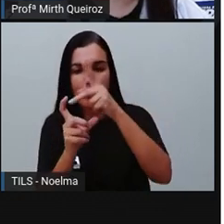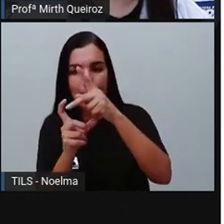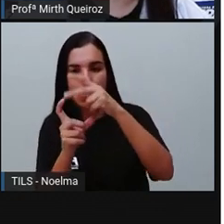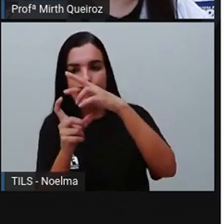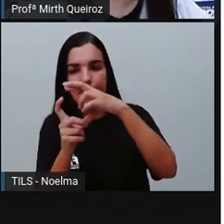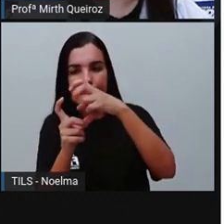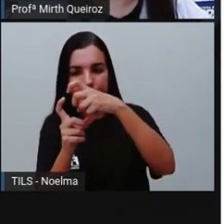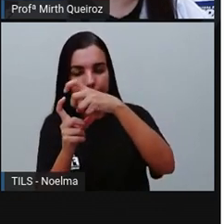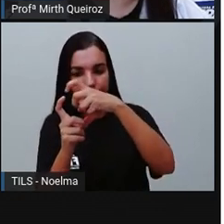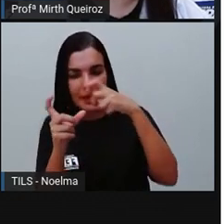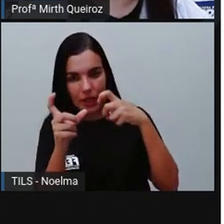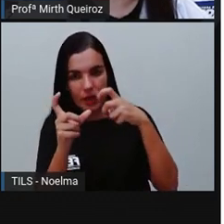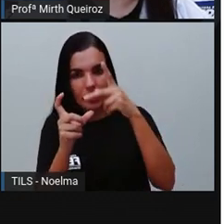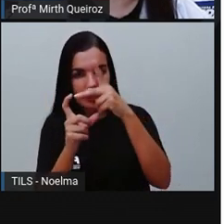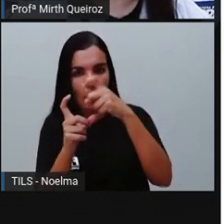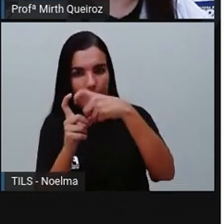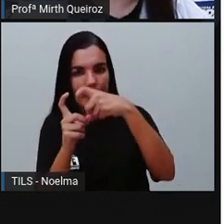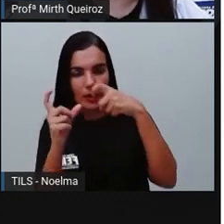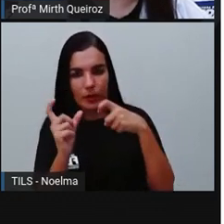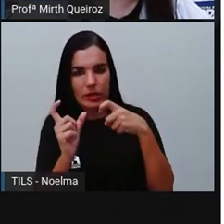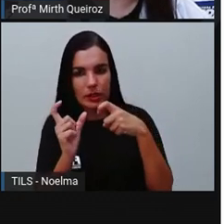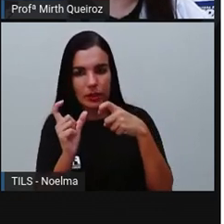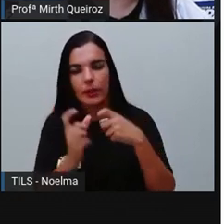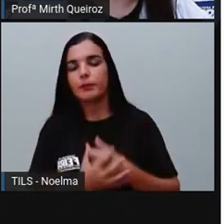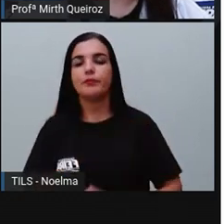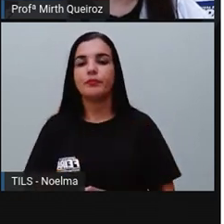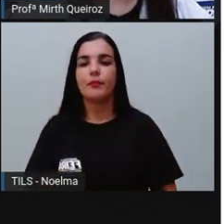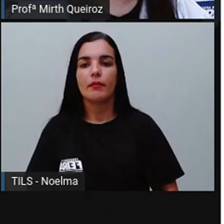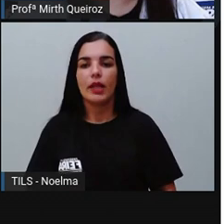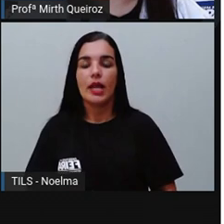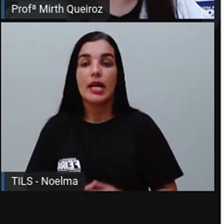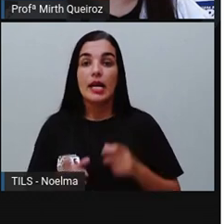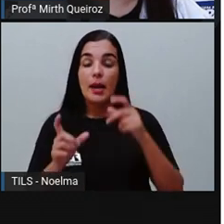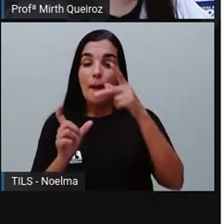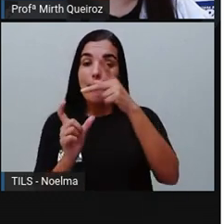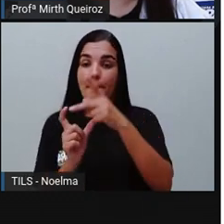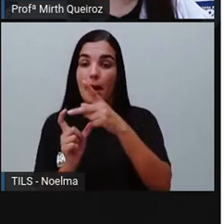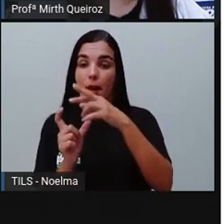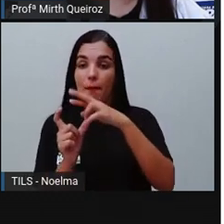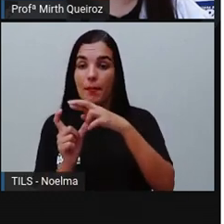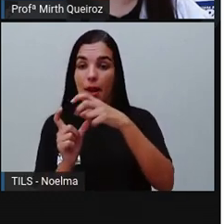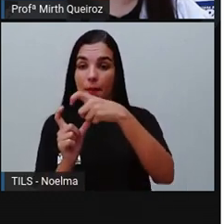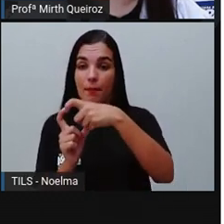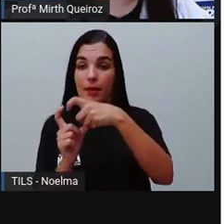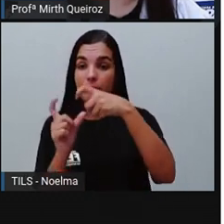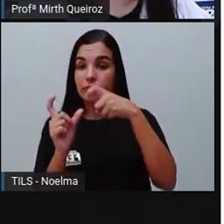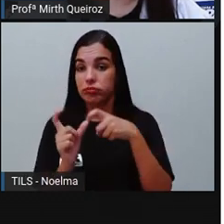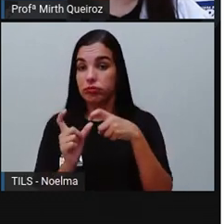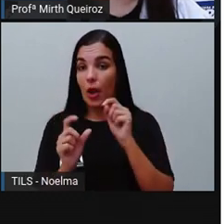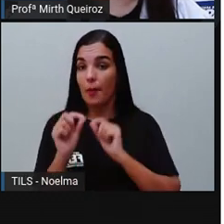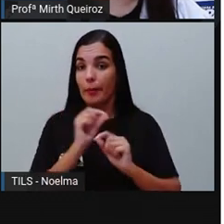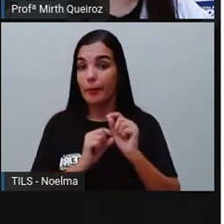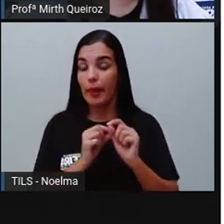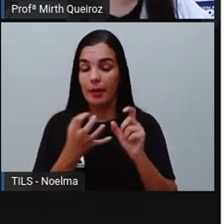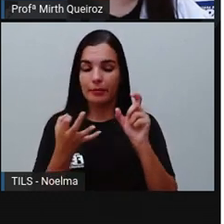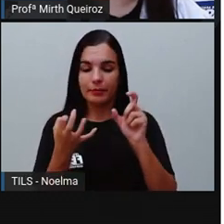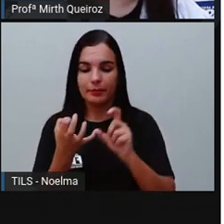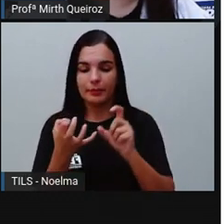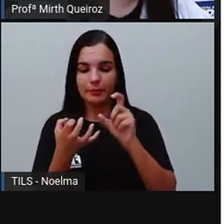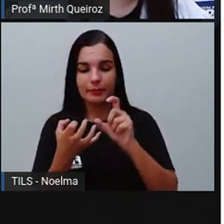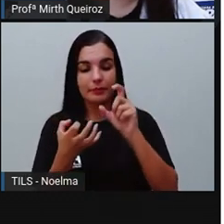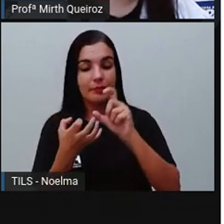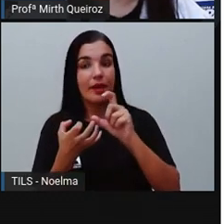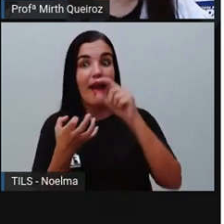a penúltima sílaba, então se trata de uma palavra paroxítona. Pró-paroxítona, a sílaba tônica é a